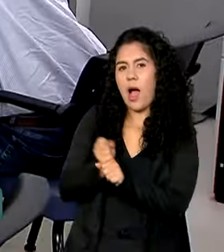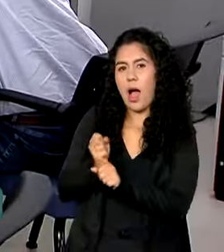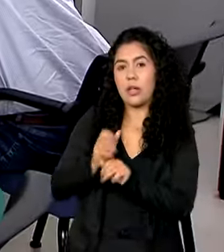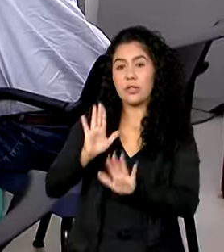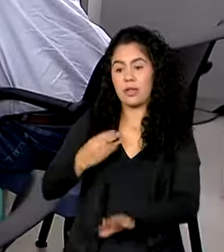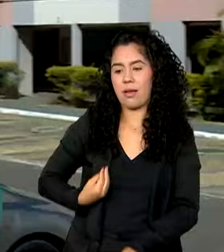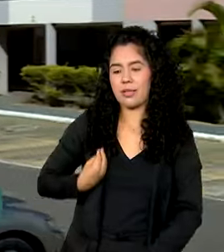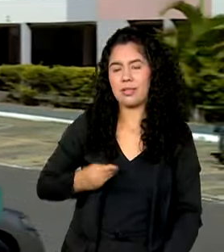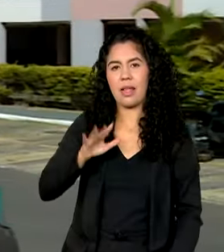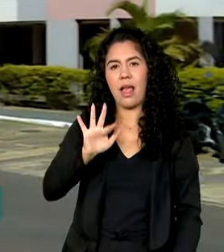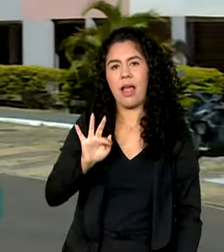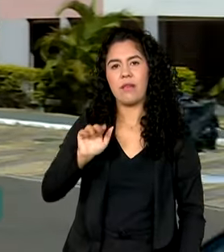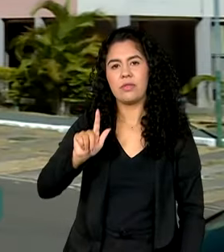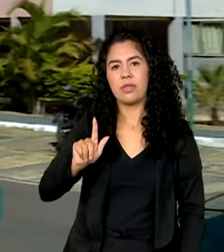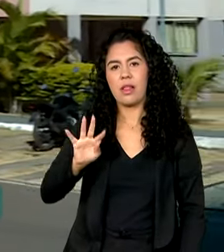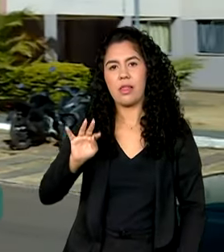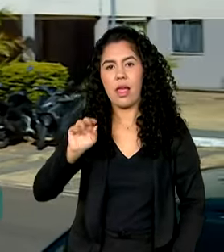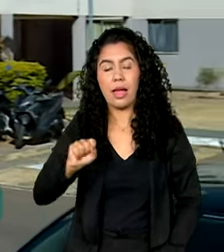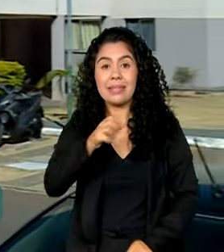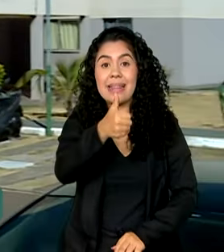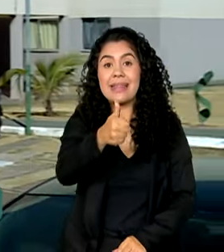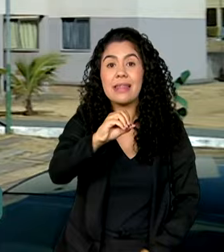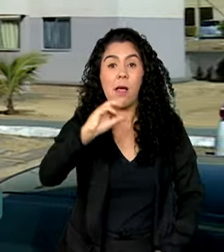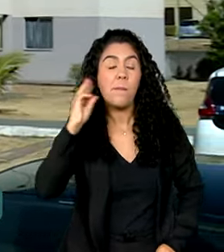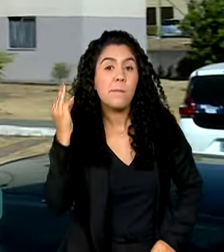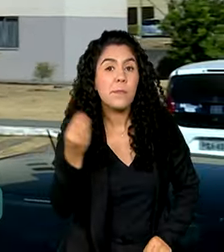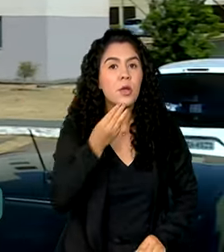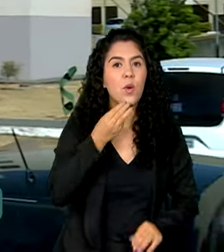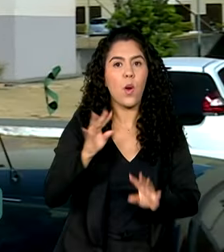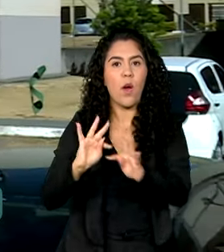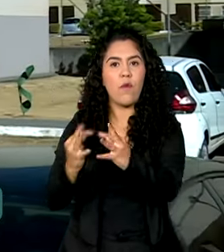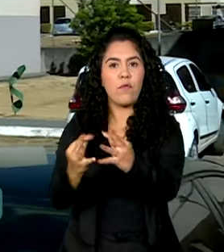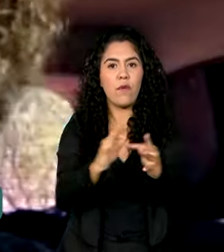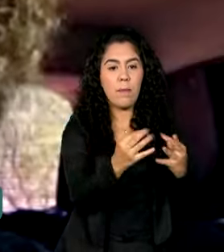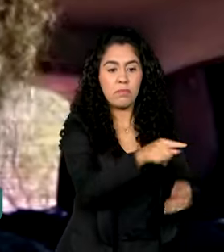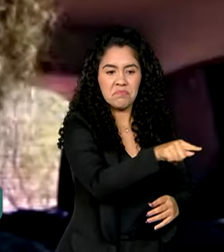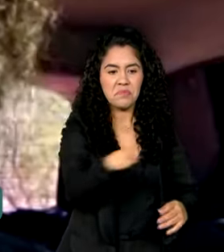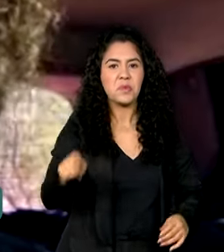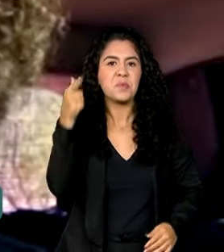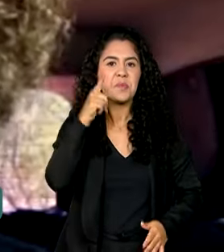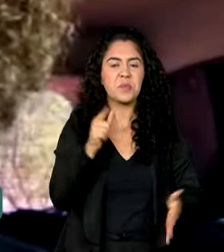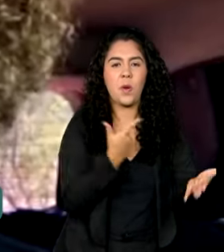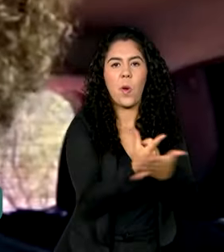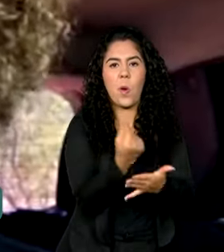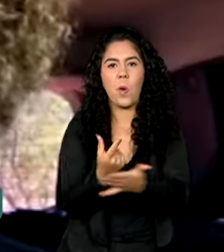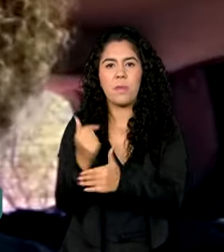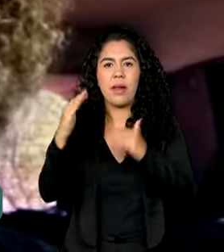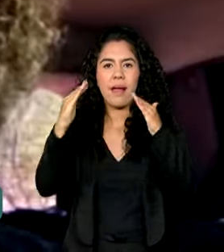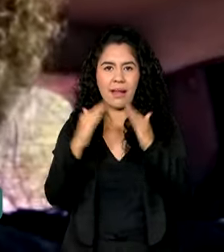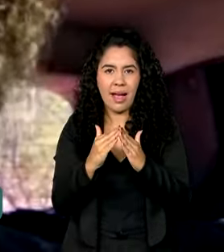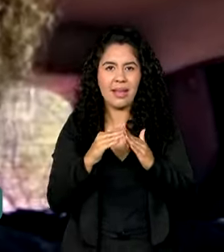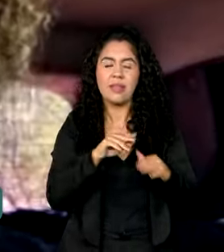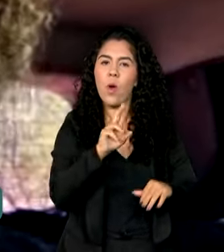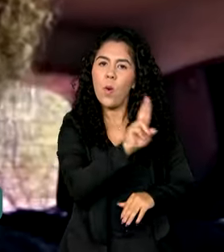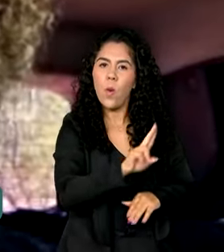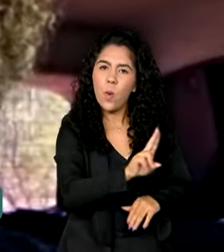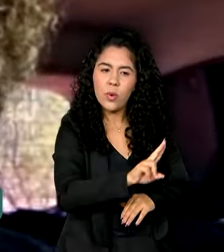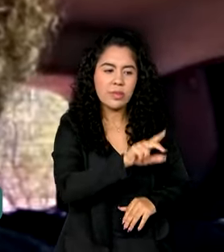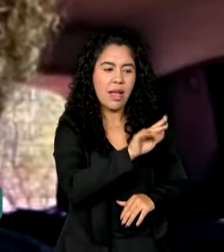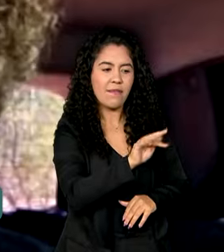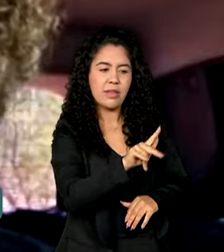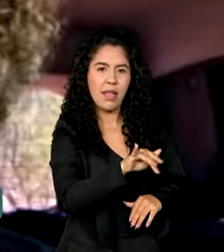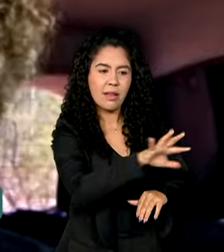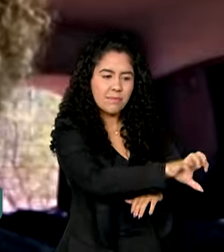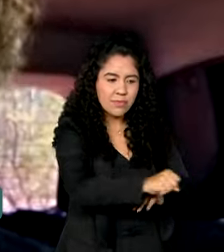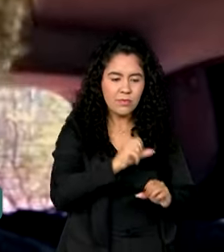10 milhões de famílias compraram a casa própria com recursos do fundo. Gente como a Patrícia, que durante a gravidez